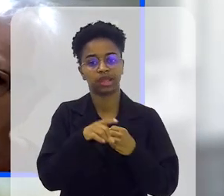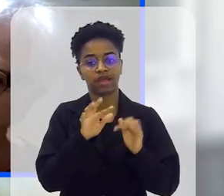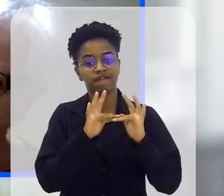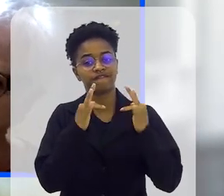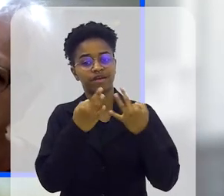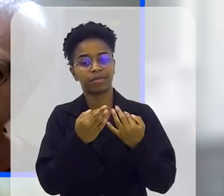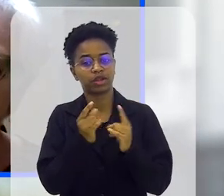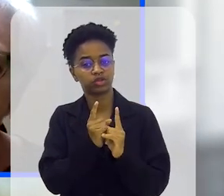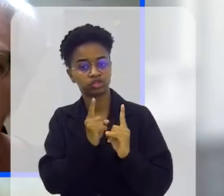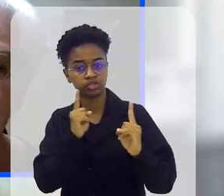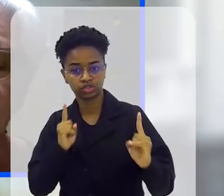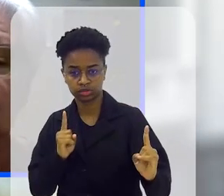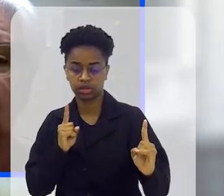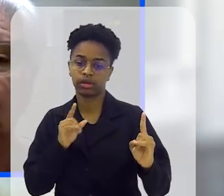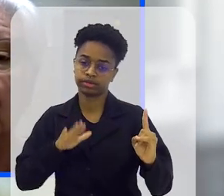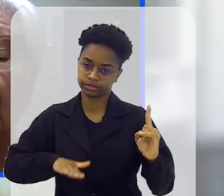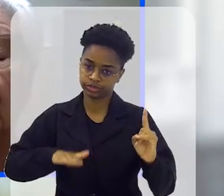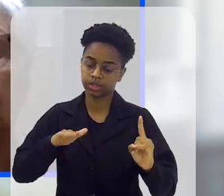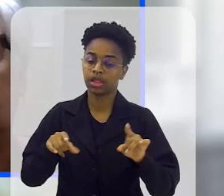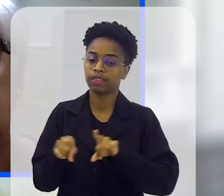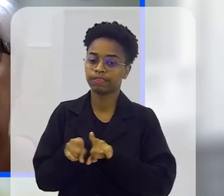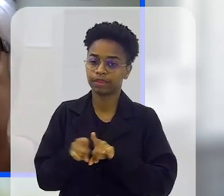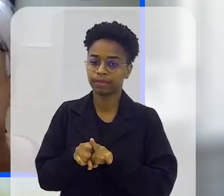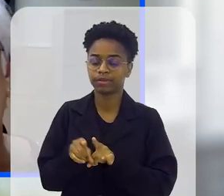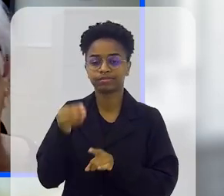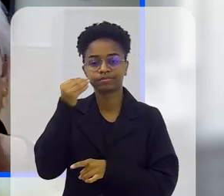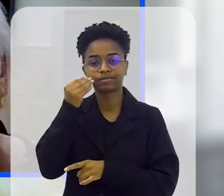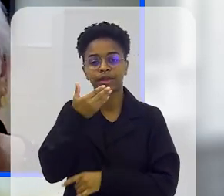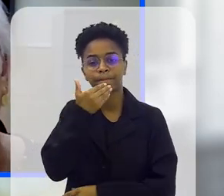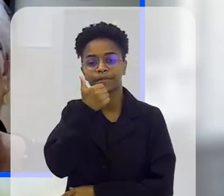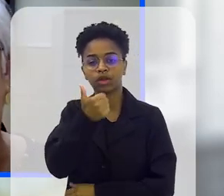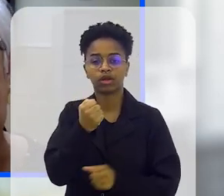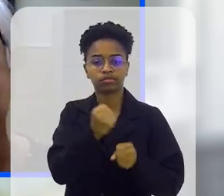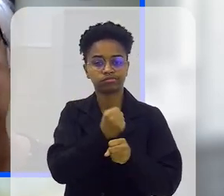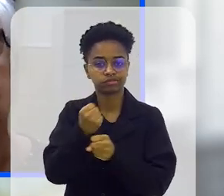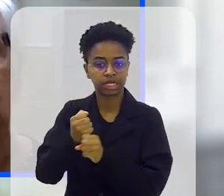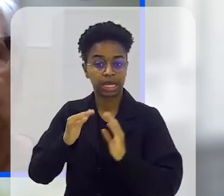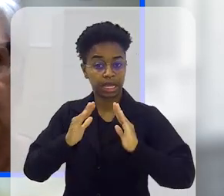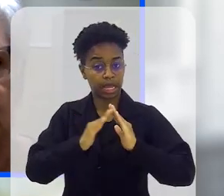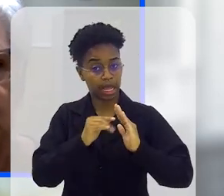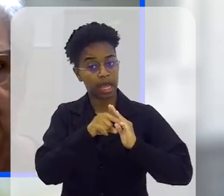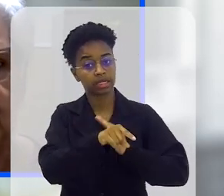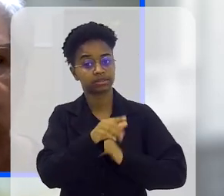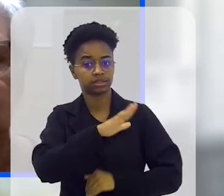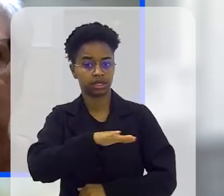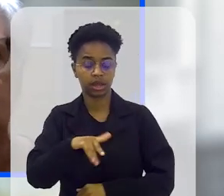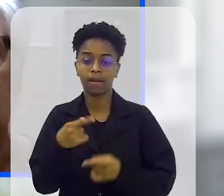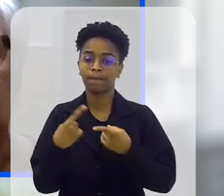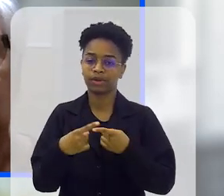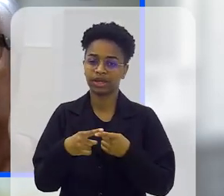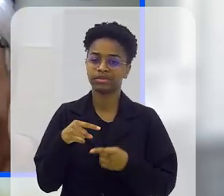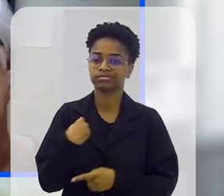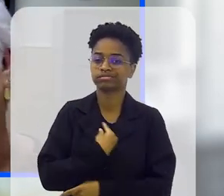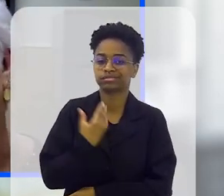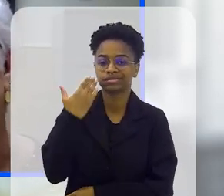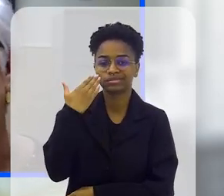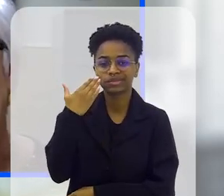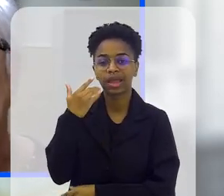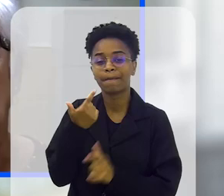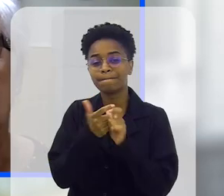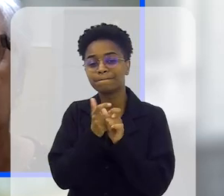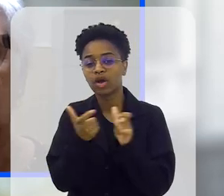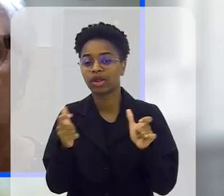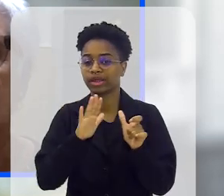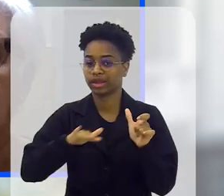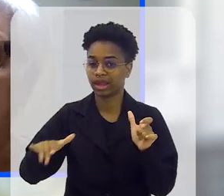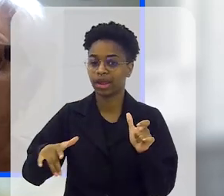ficou lá, distante. Também fazemos melhorias nas casas, dentro das crianças, porque a gente sabe que a maioria dessas crianças